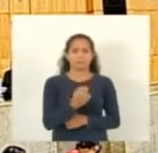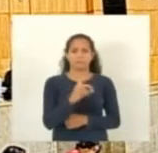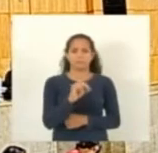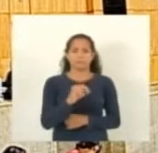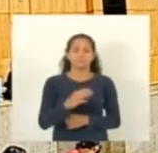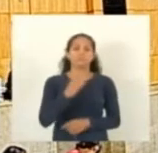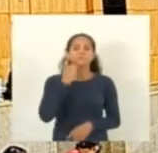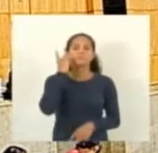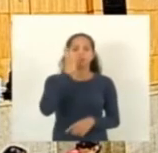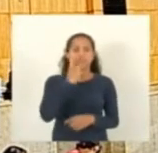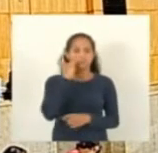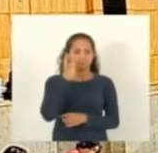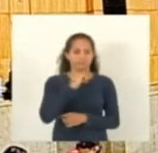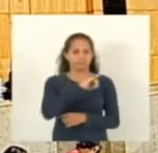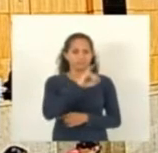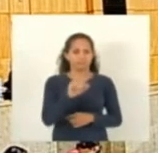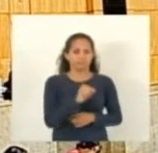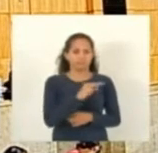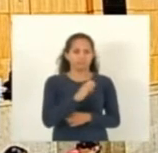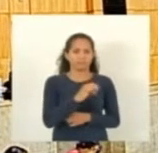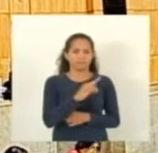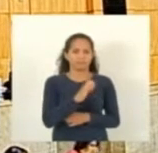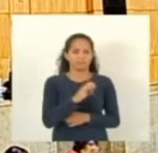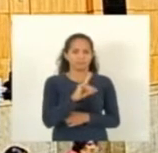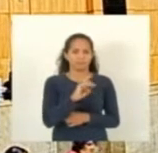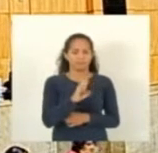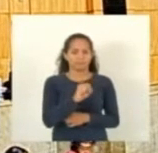deputada Janete de Sá